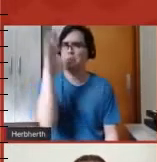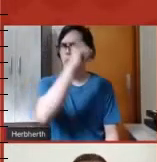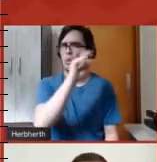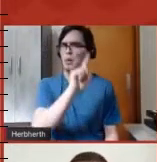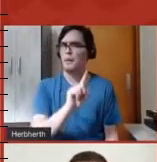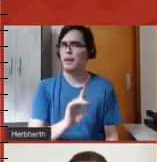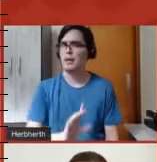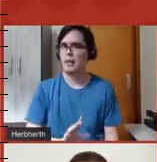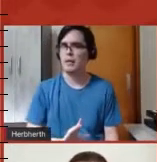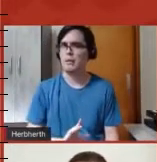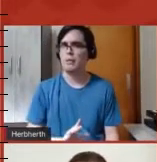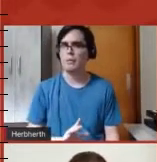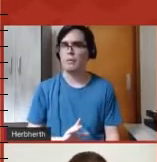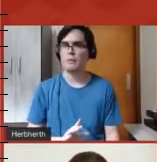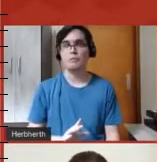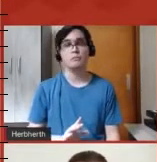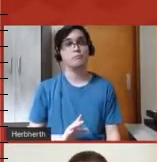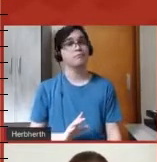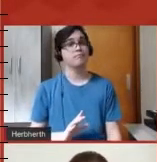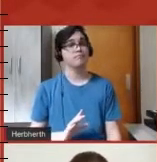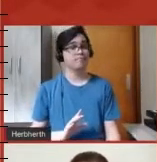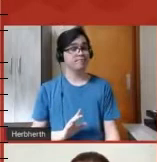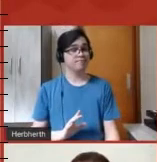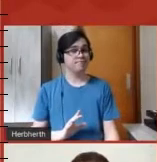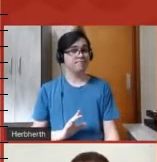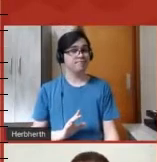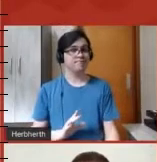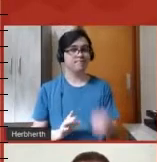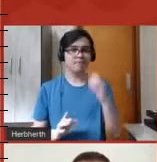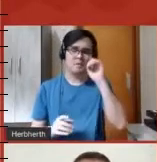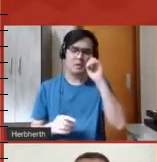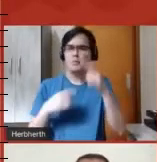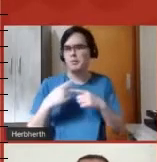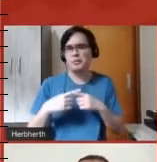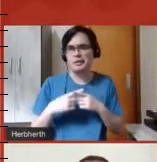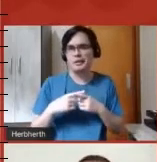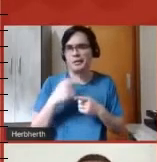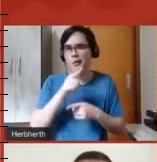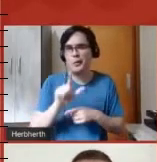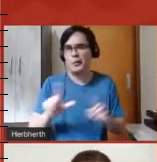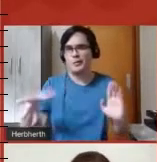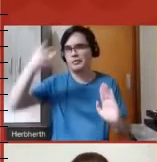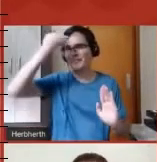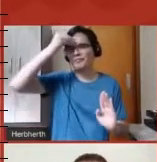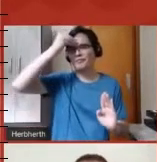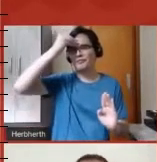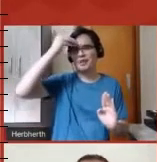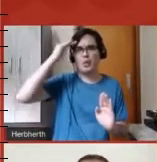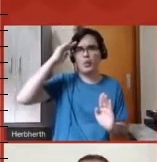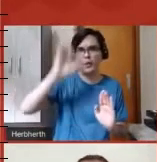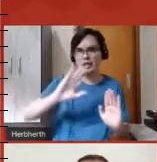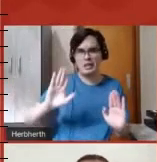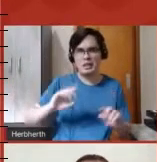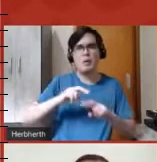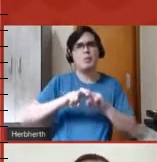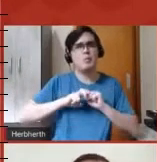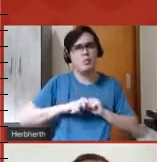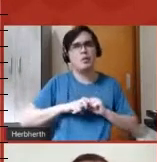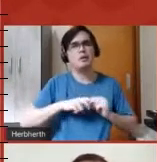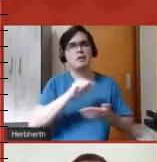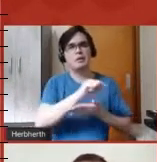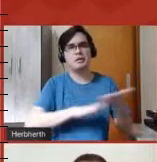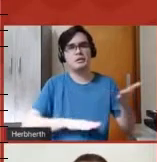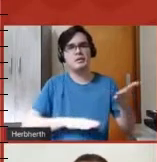isso. Aquele aluno não, essas ideias não fizeram sentido pra ele, não conseguiu compreender, por isso não fez. Quando,